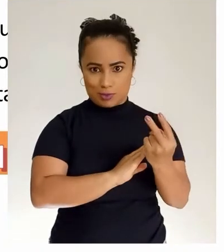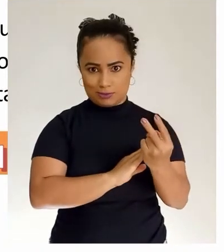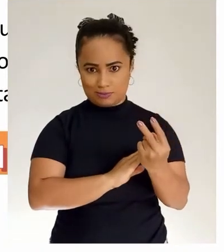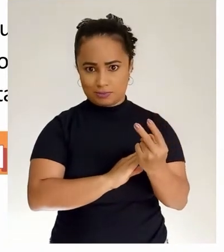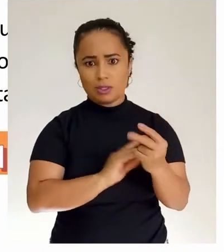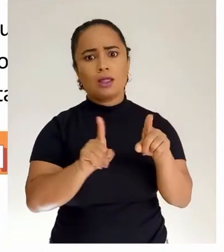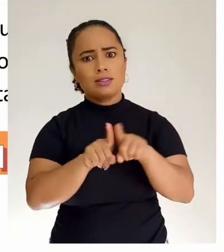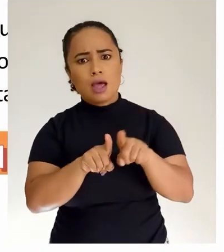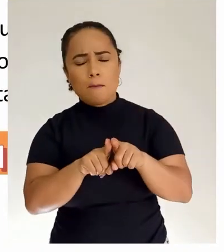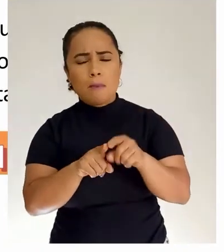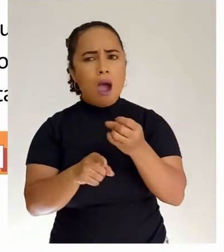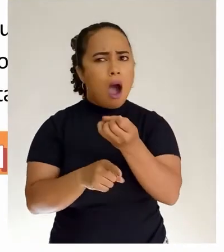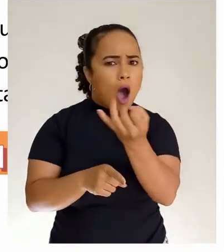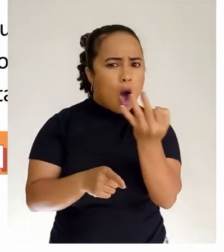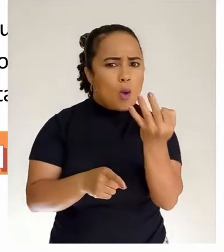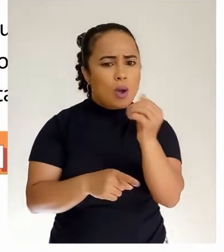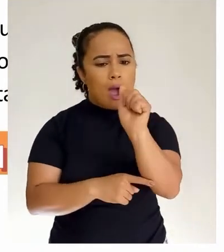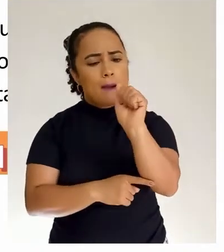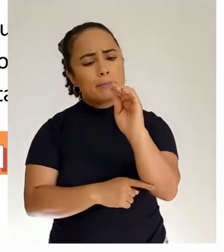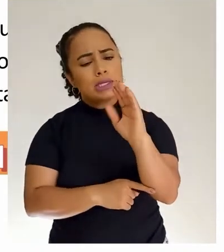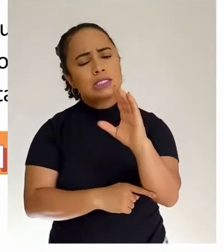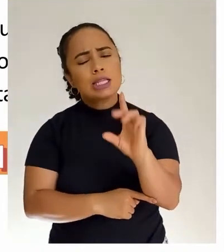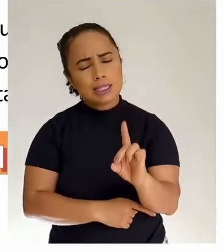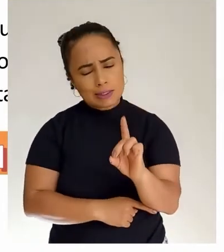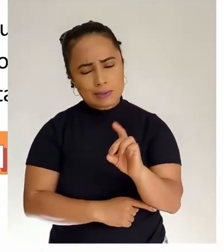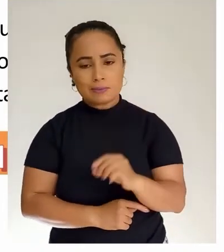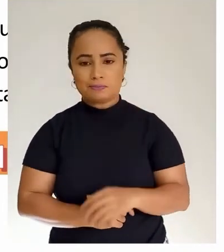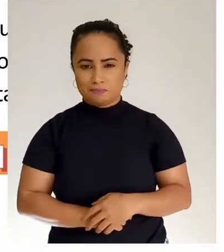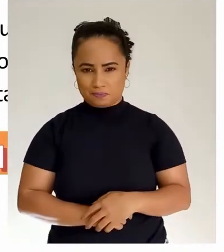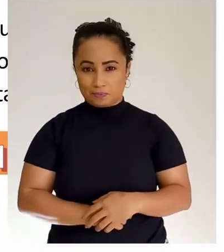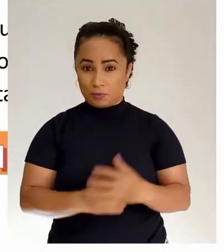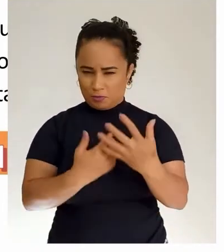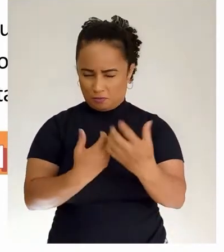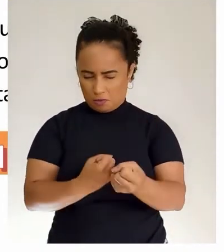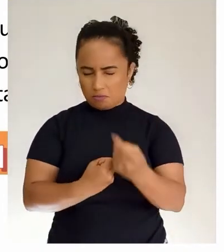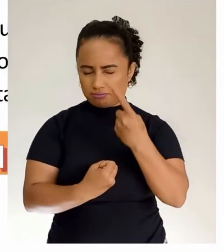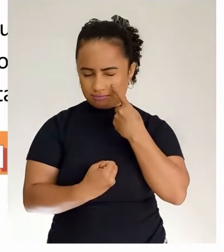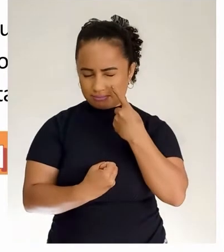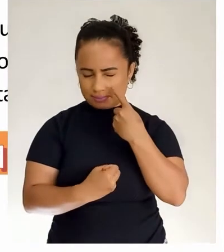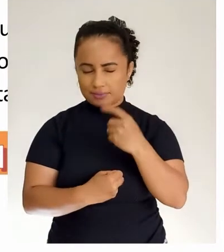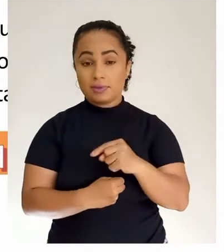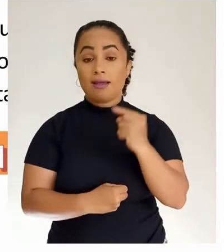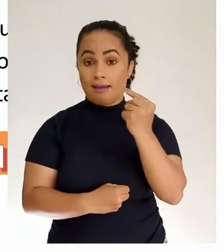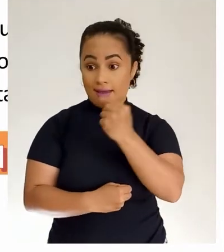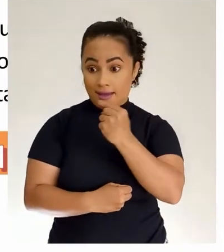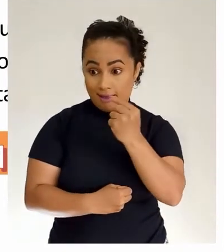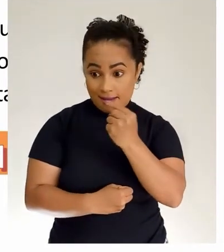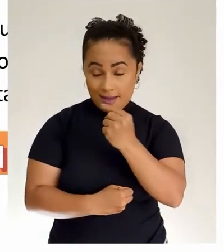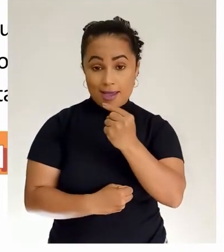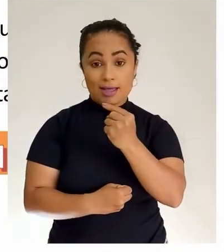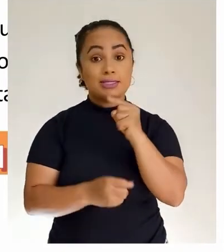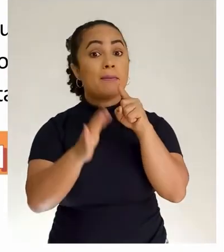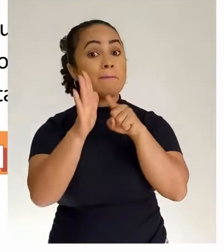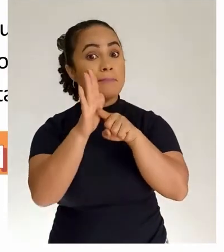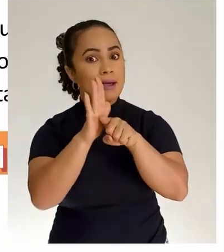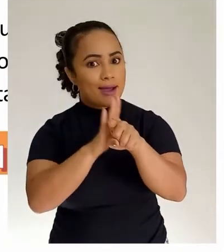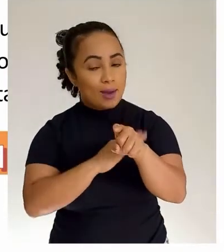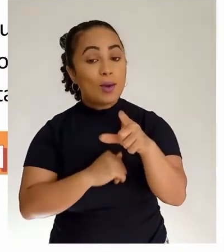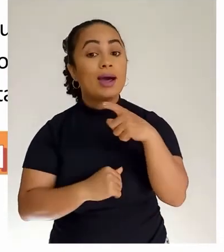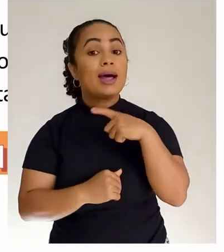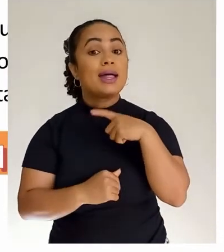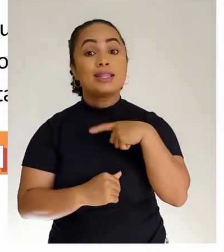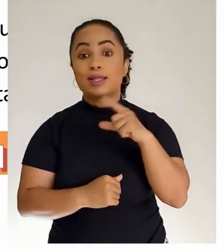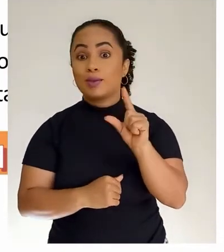esse texto. Vamos lá lembrar que, nesta questão, nós estamos em mente que